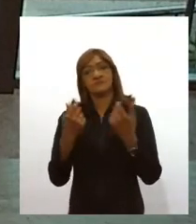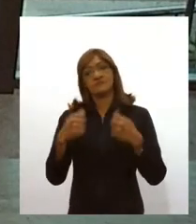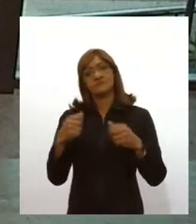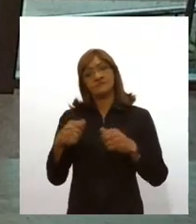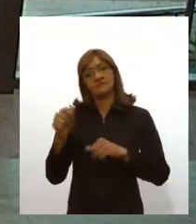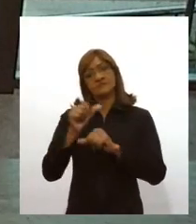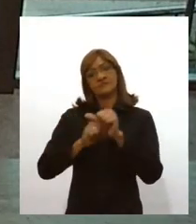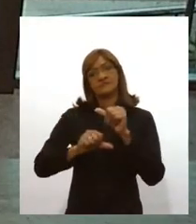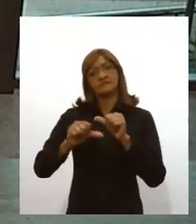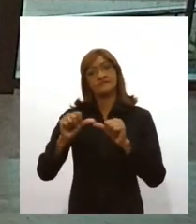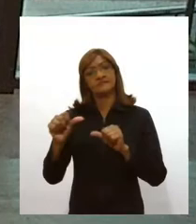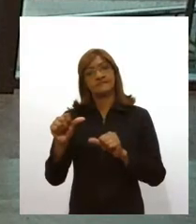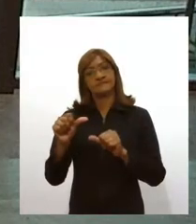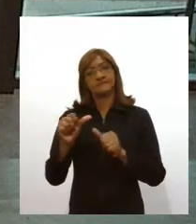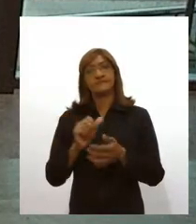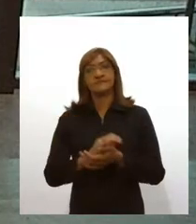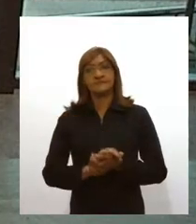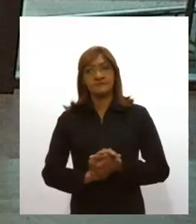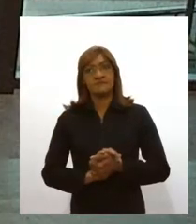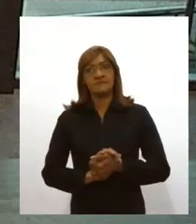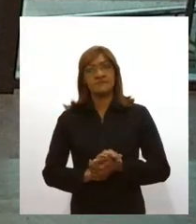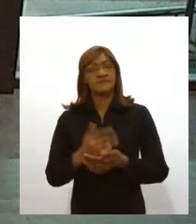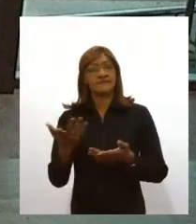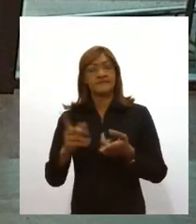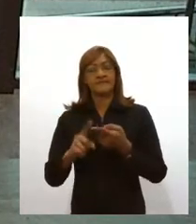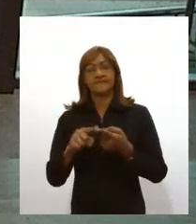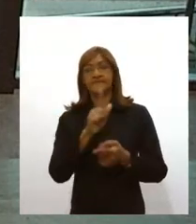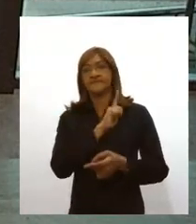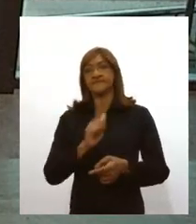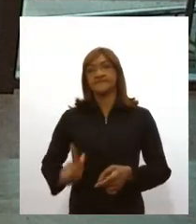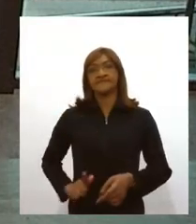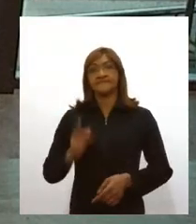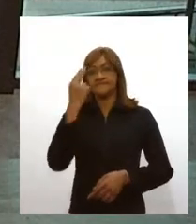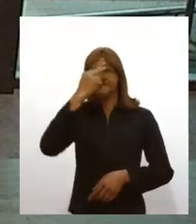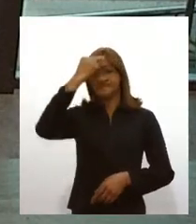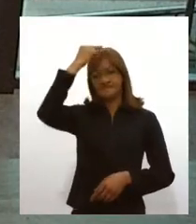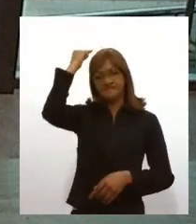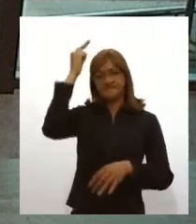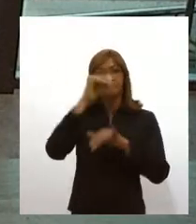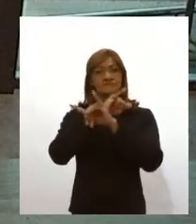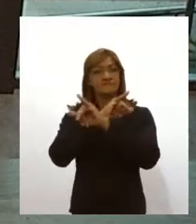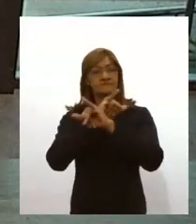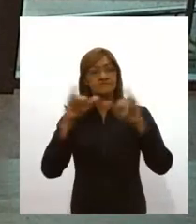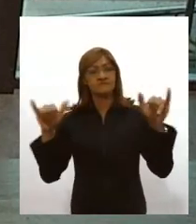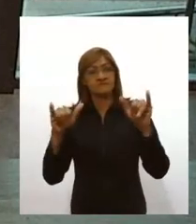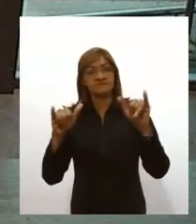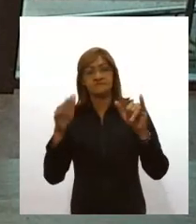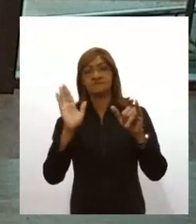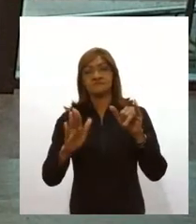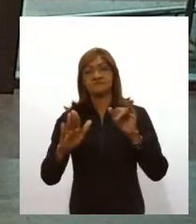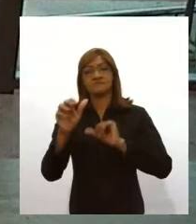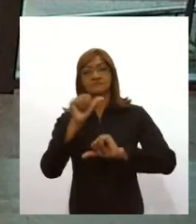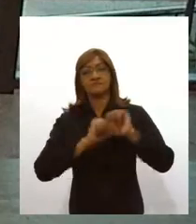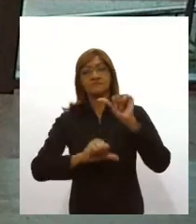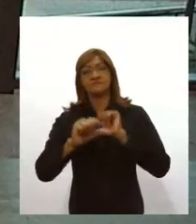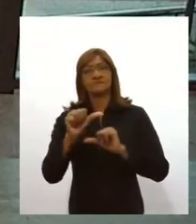estão sendo feitas. E o governador Belivaldo Chagas anunciou essas mudanças durante uma entrevista coletiva. Vamos